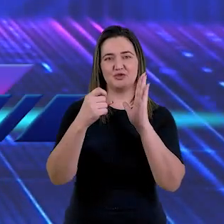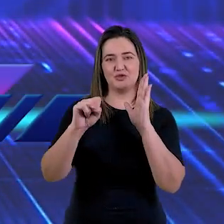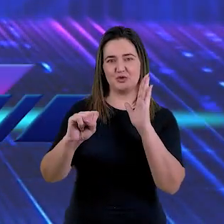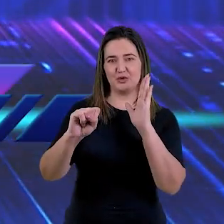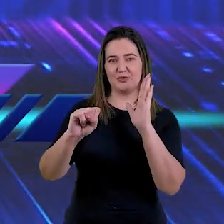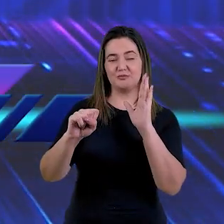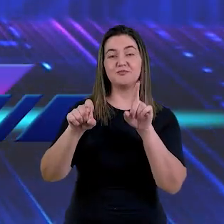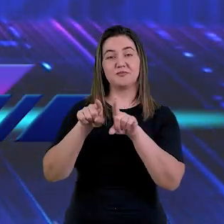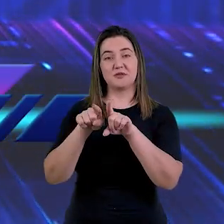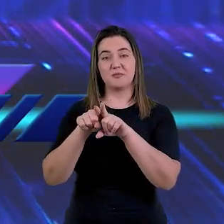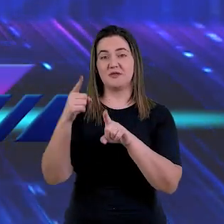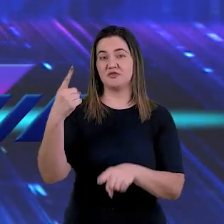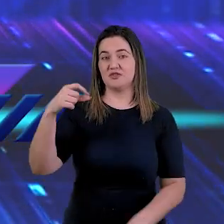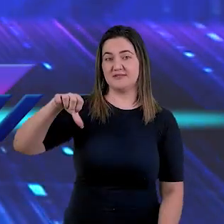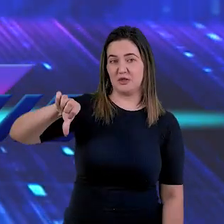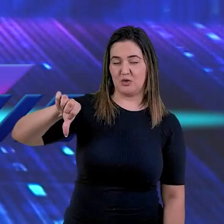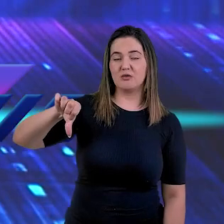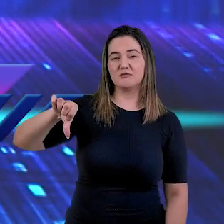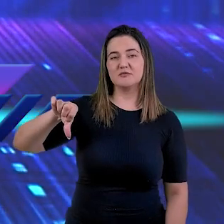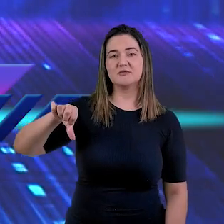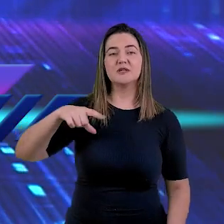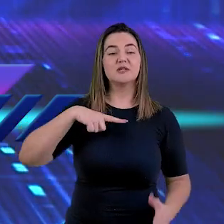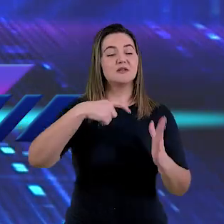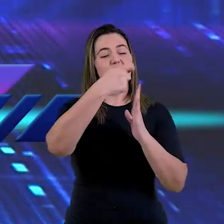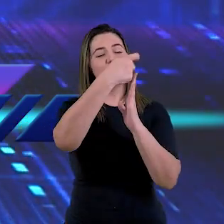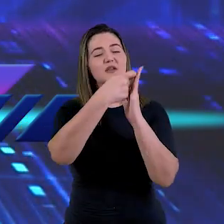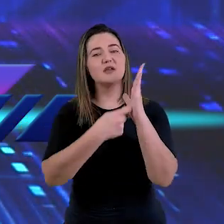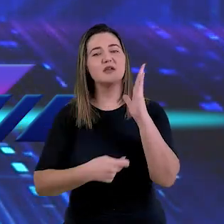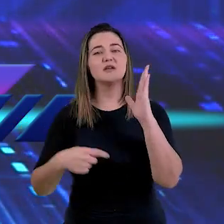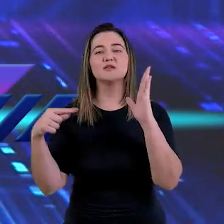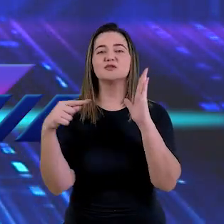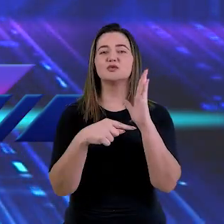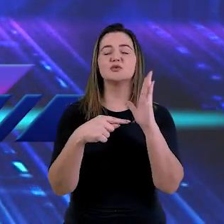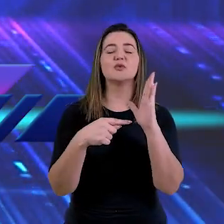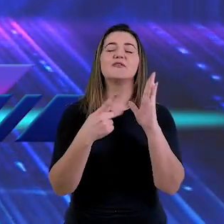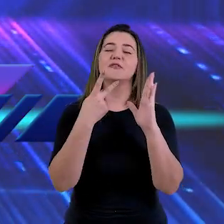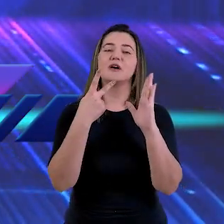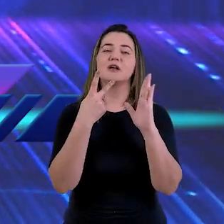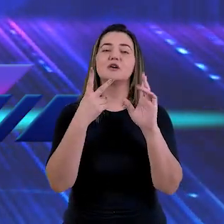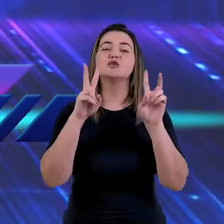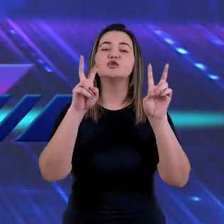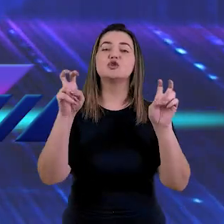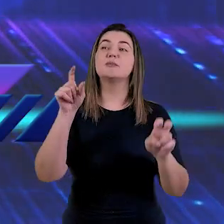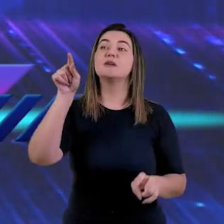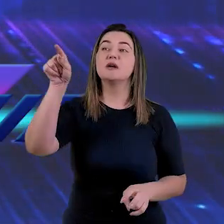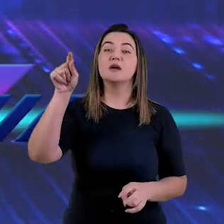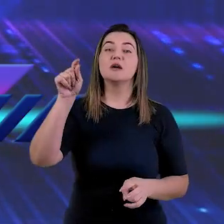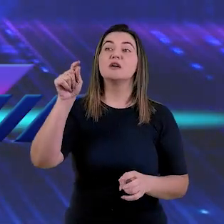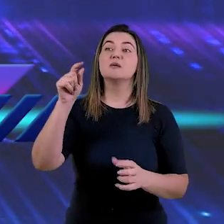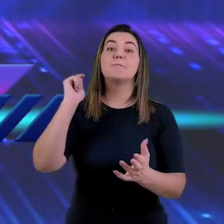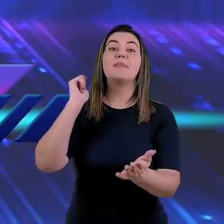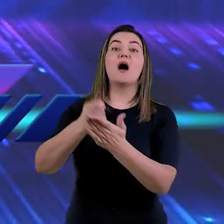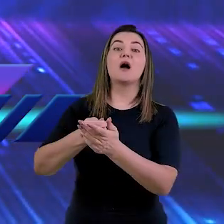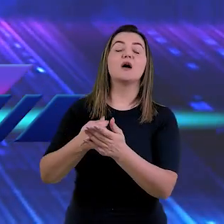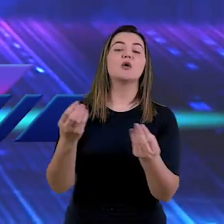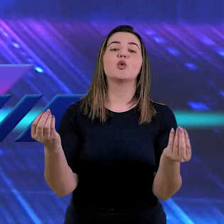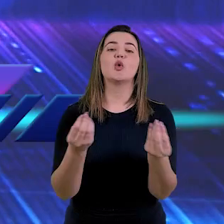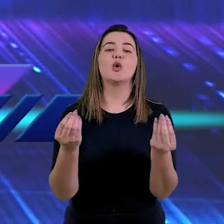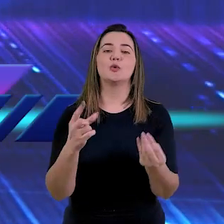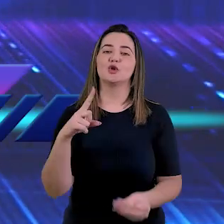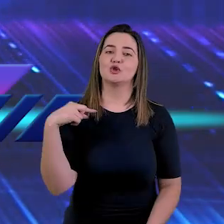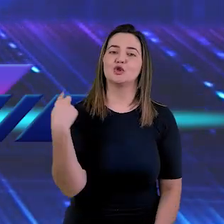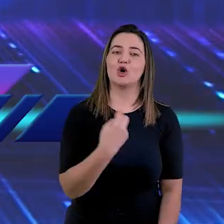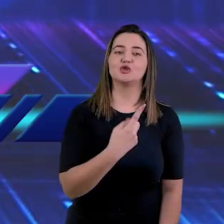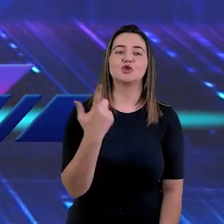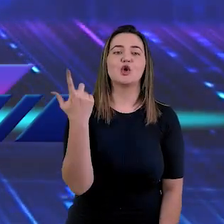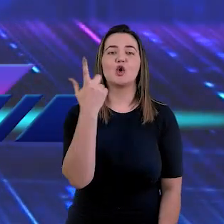versículos 18 e 19, nós encontramos o preço pago por Jesus para